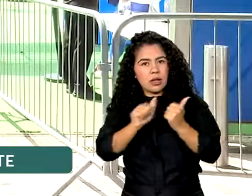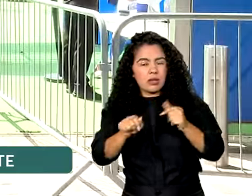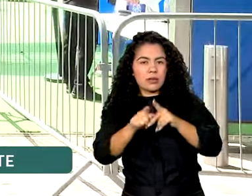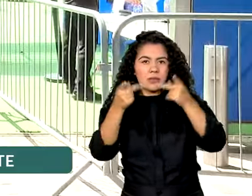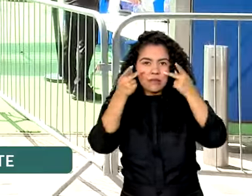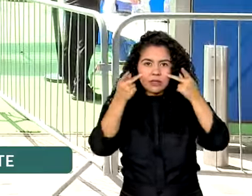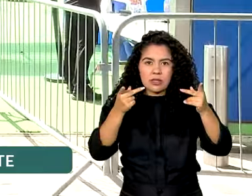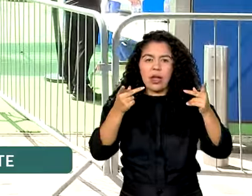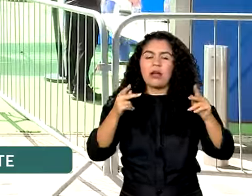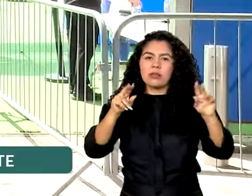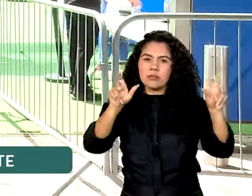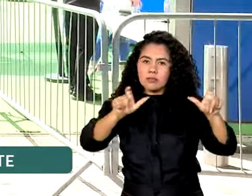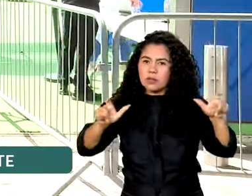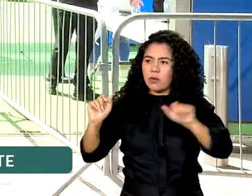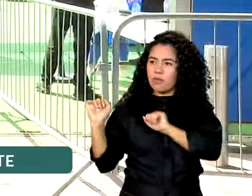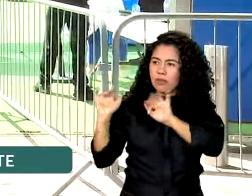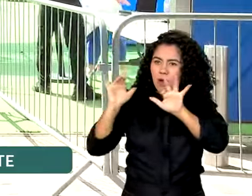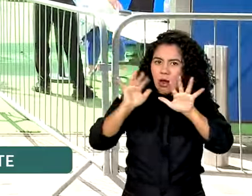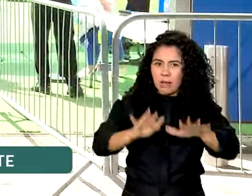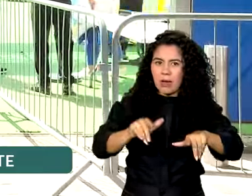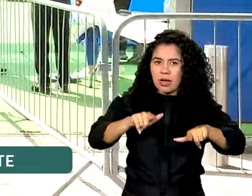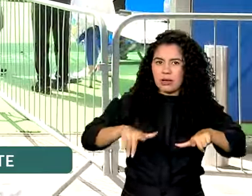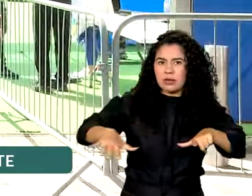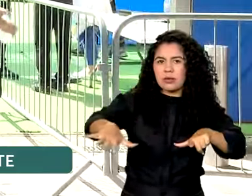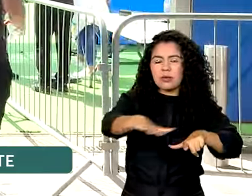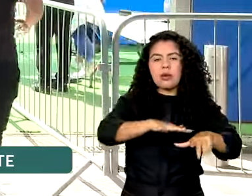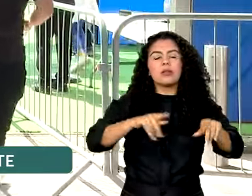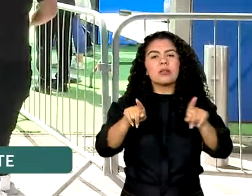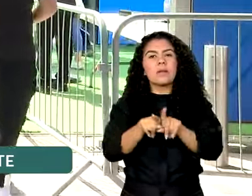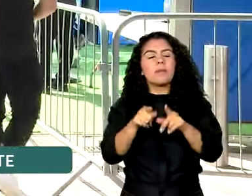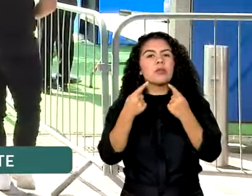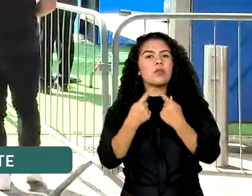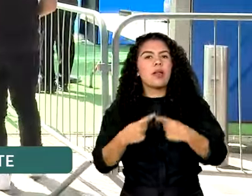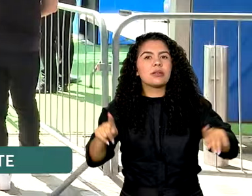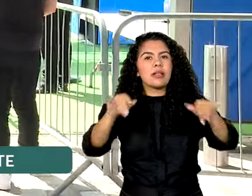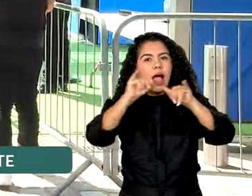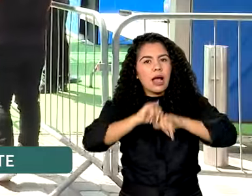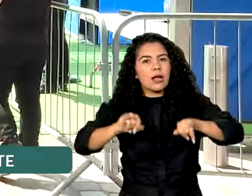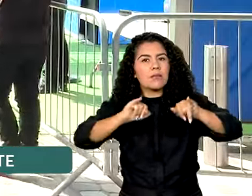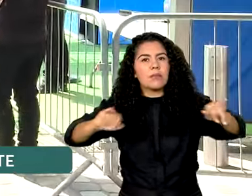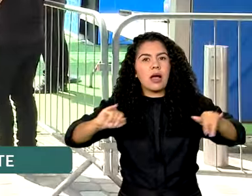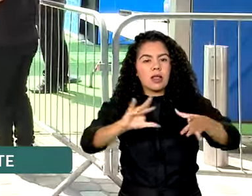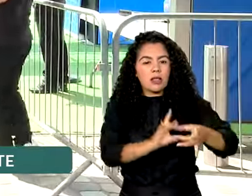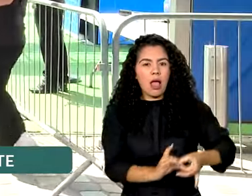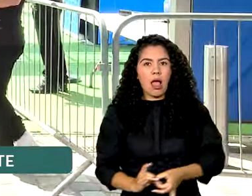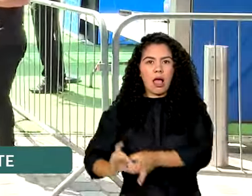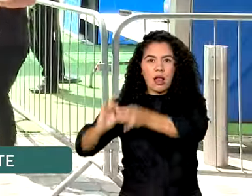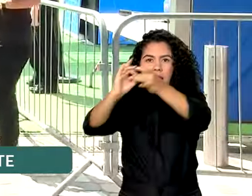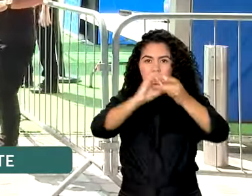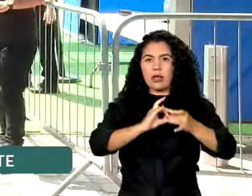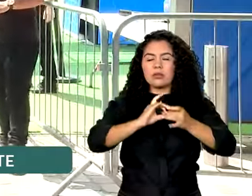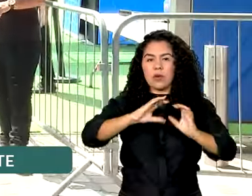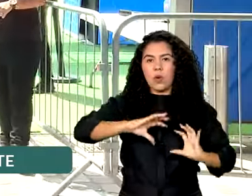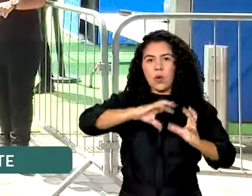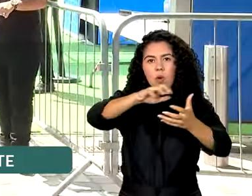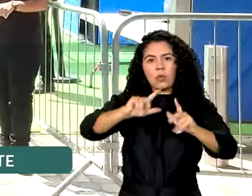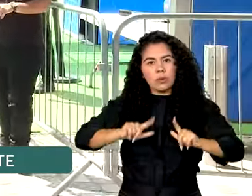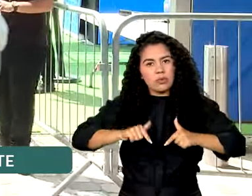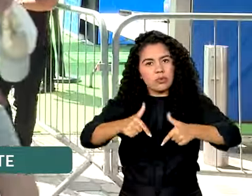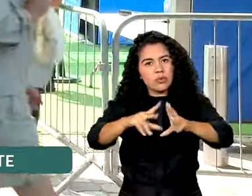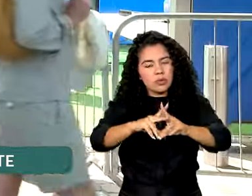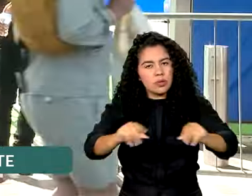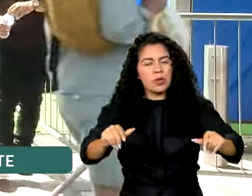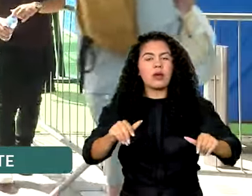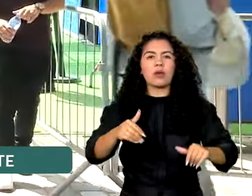nacionais também puderam acompanhar aí o lançamento da campanha da Aliança Global contra a Fome e a Pobreza,